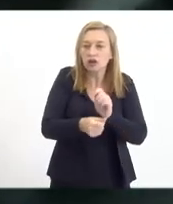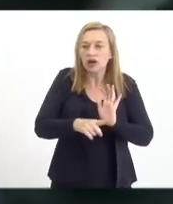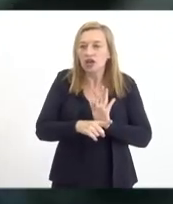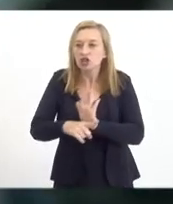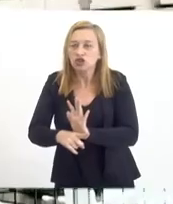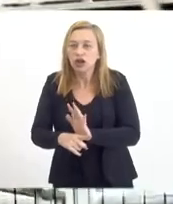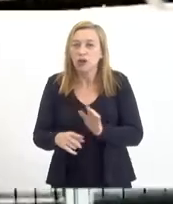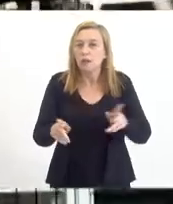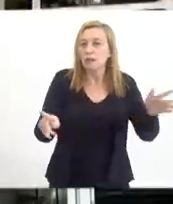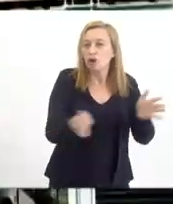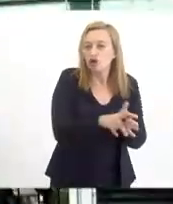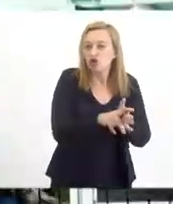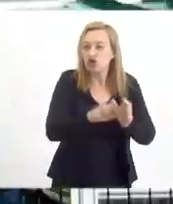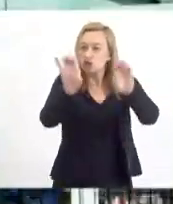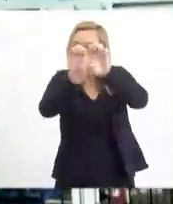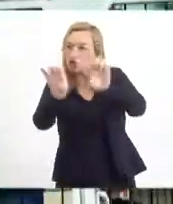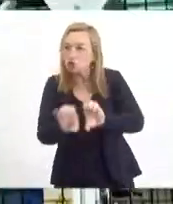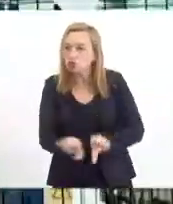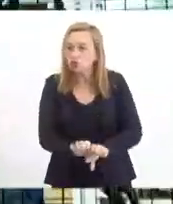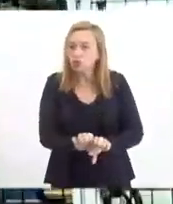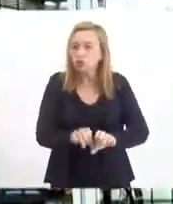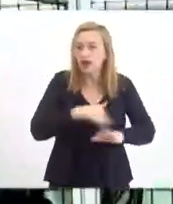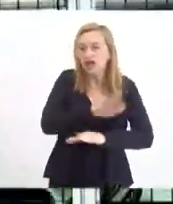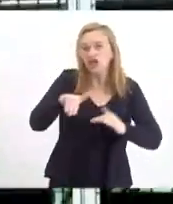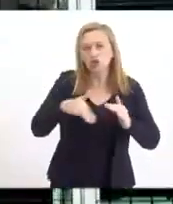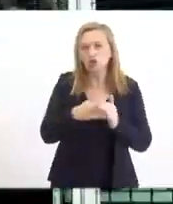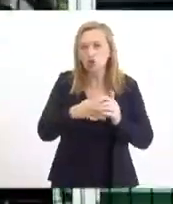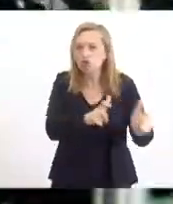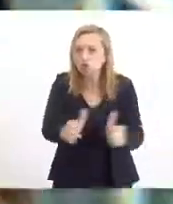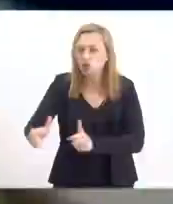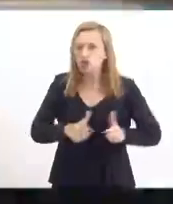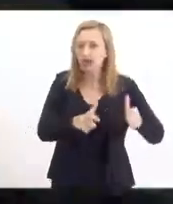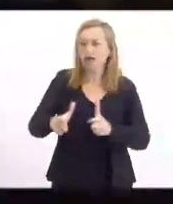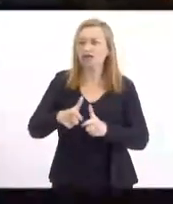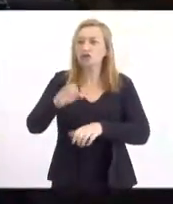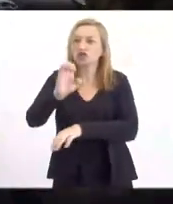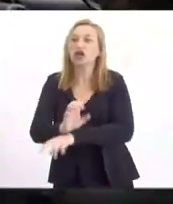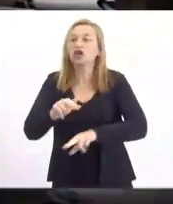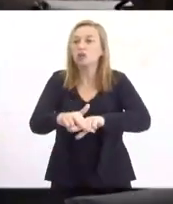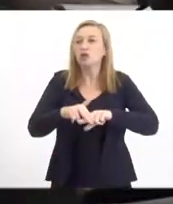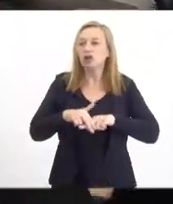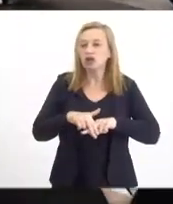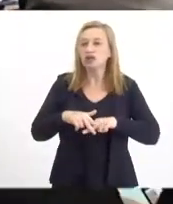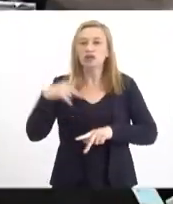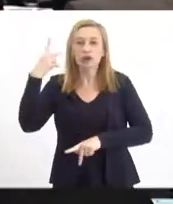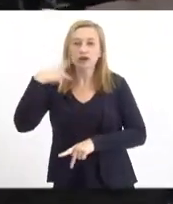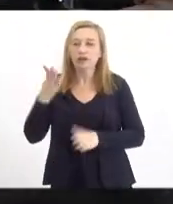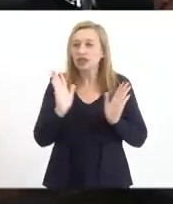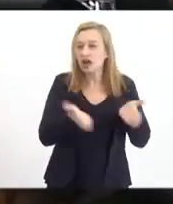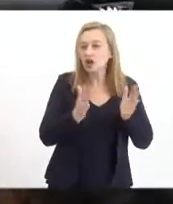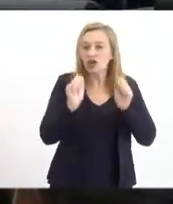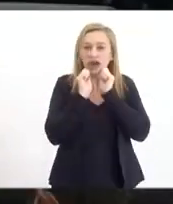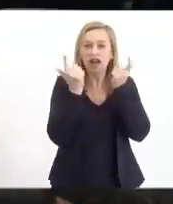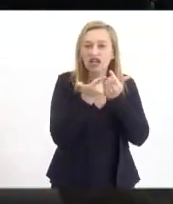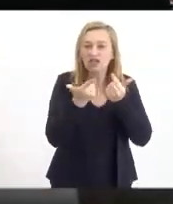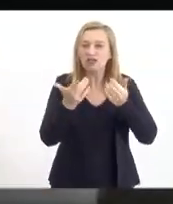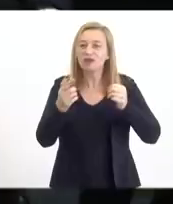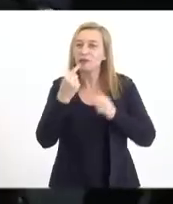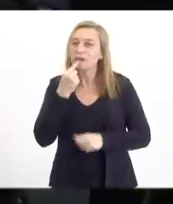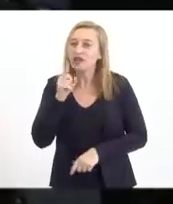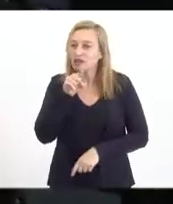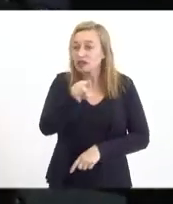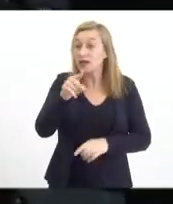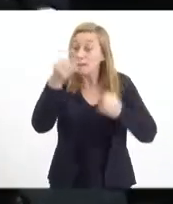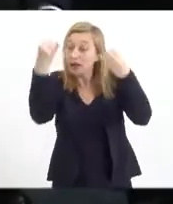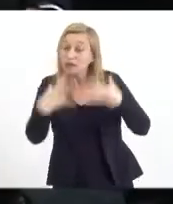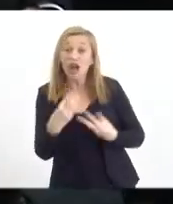projetos estruturantes para todas as regiões do Estado. Por isso, o Parlamento faz agora a Alerje Mais Perto de Você, para